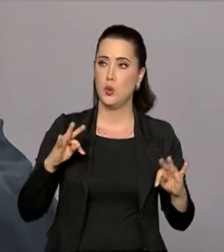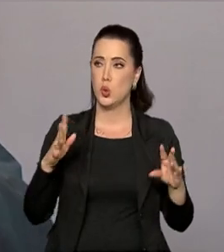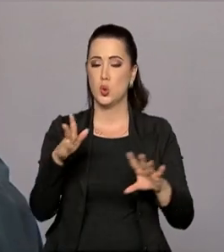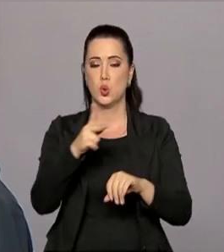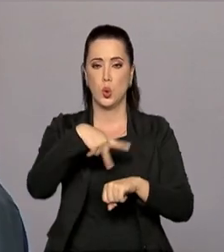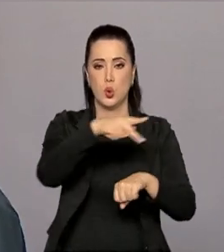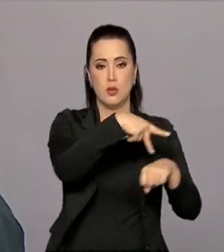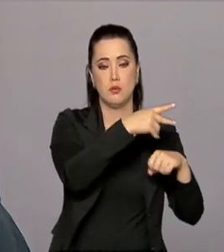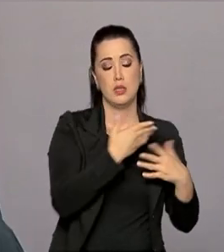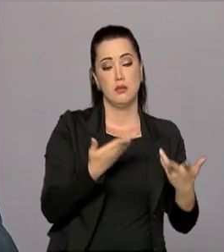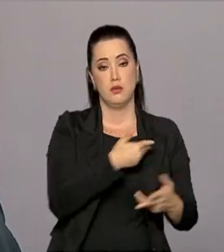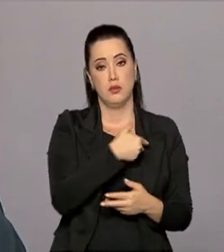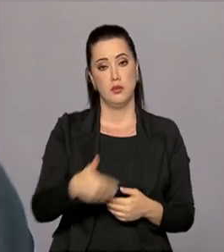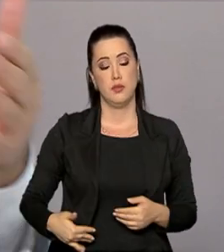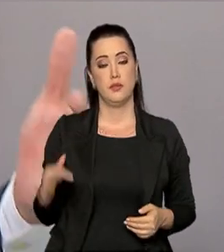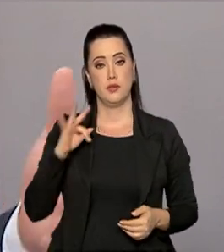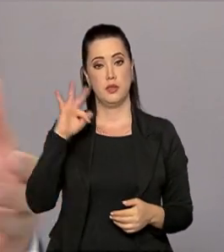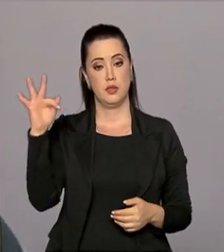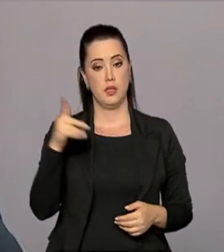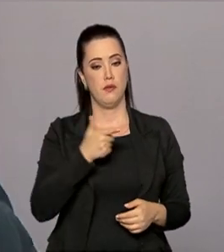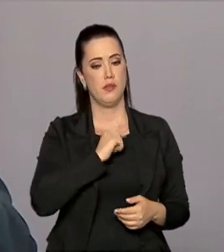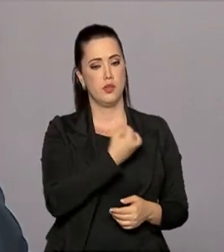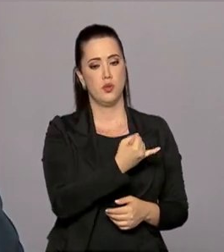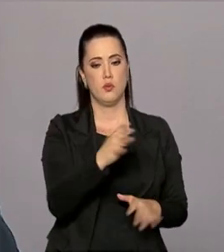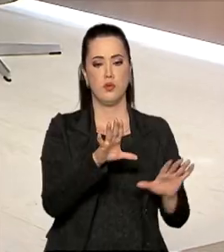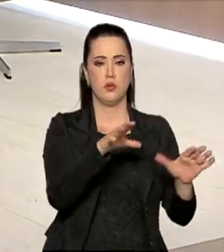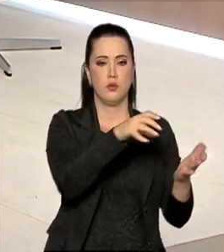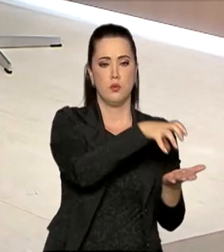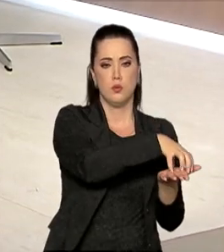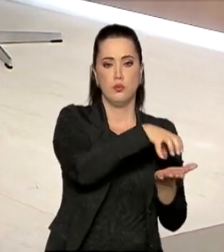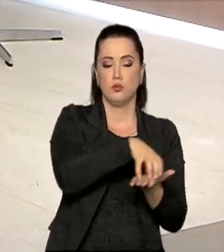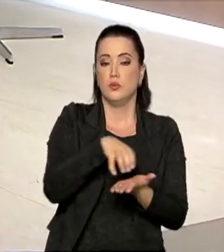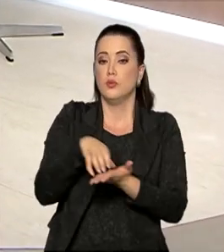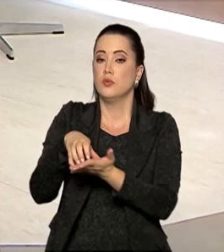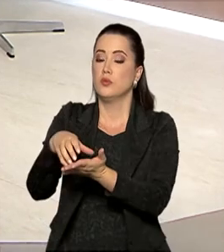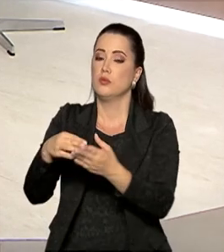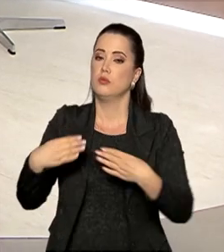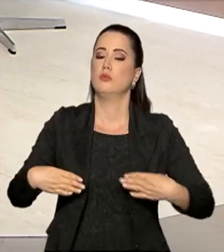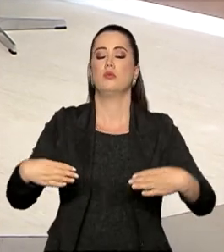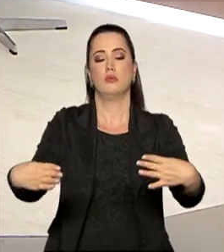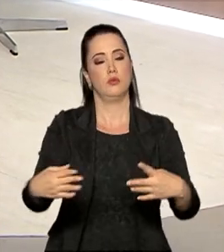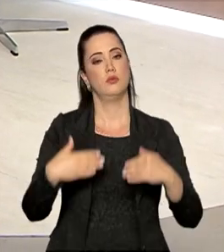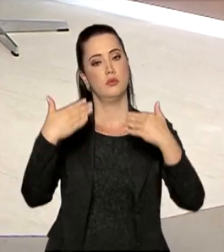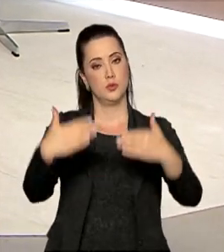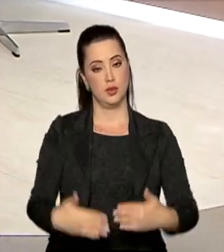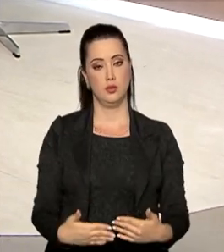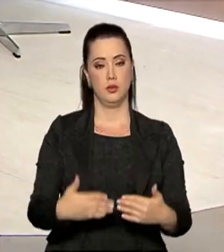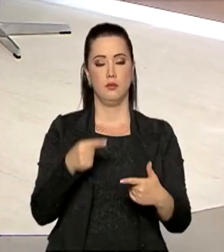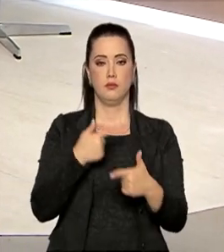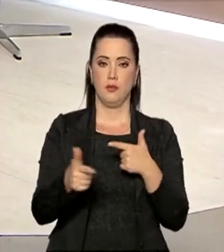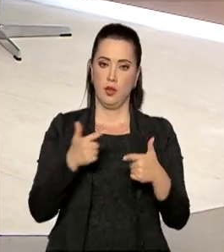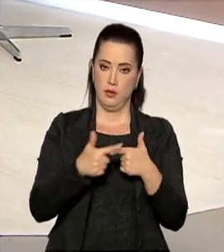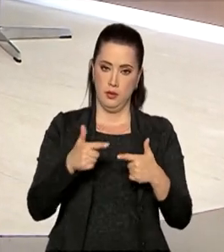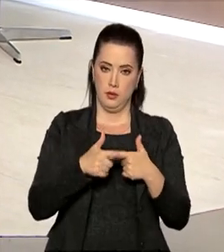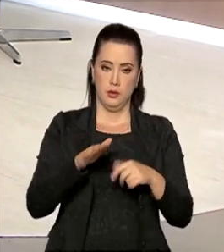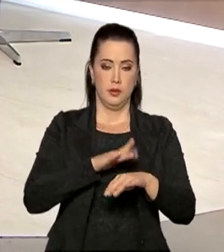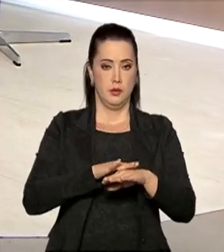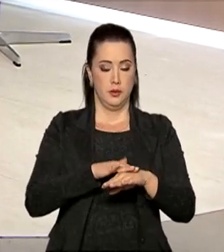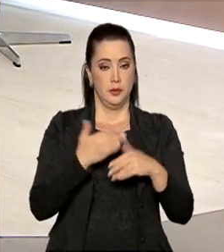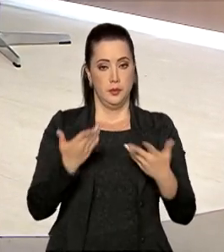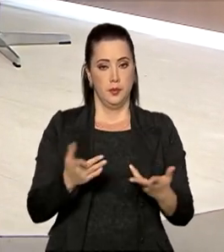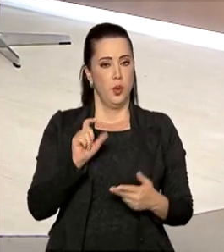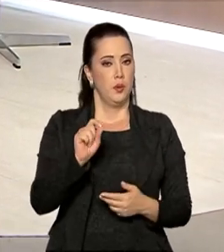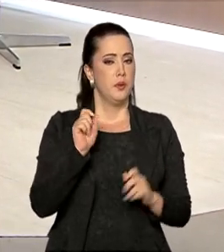e o governo federal fez um mutirão com diferentes órgãos, ministérios, para enfrentar essa doença, esse problema.